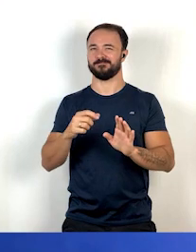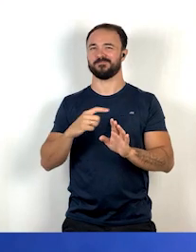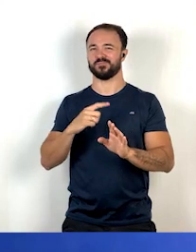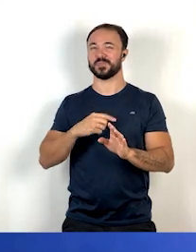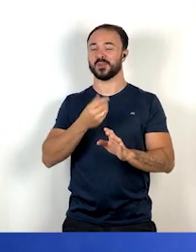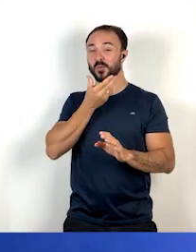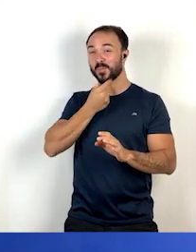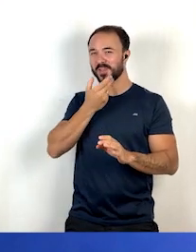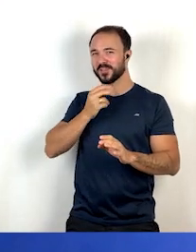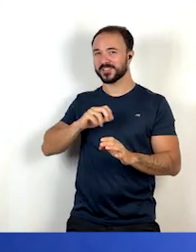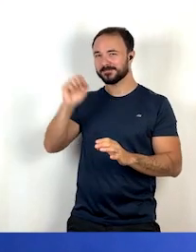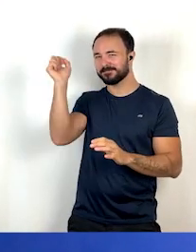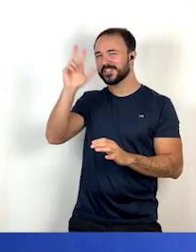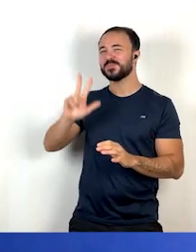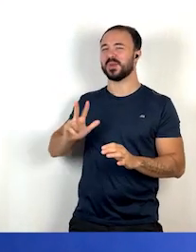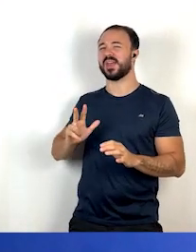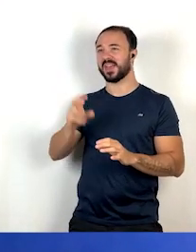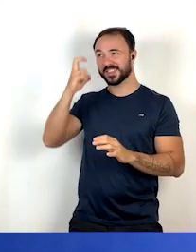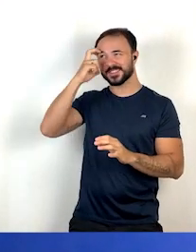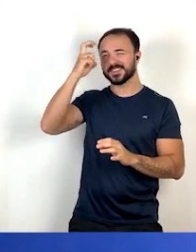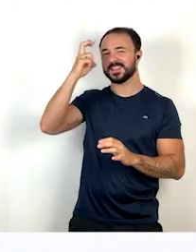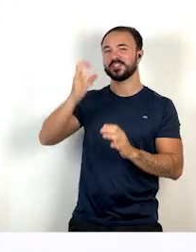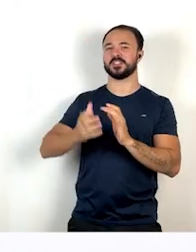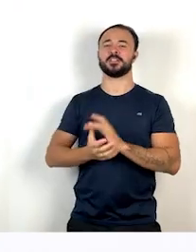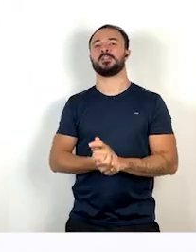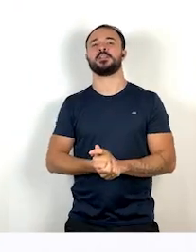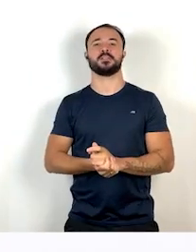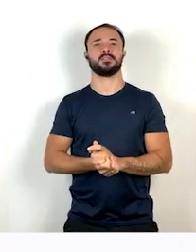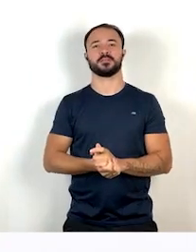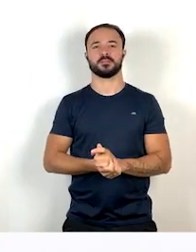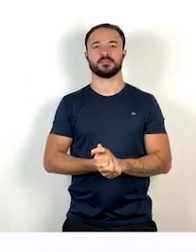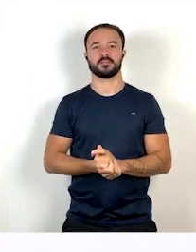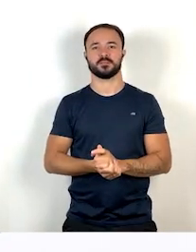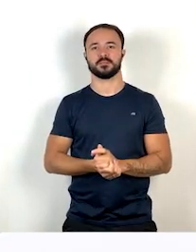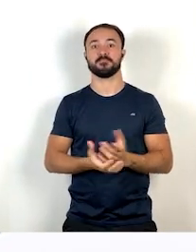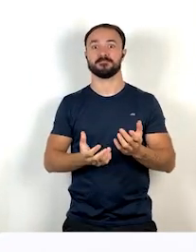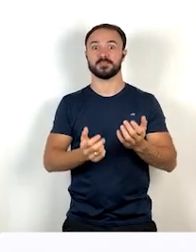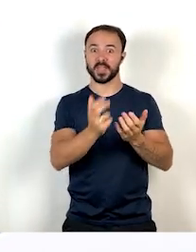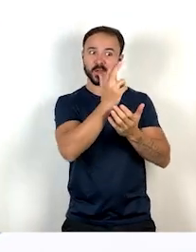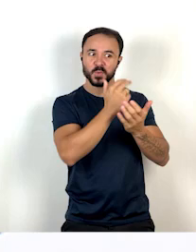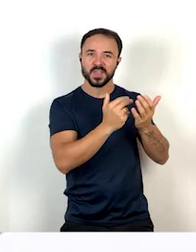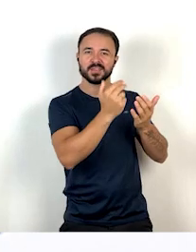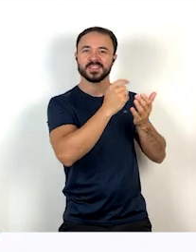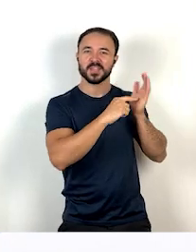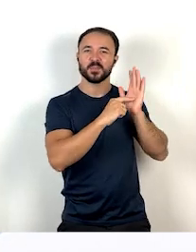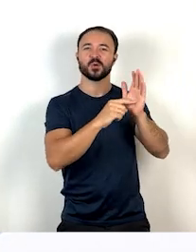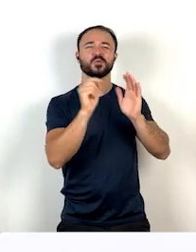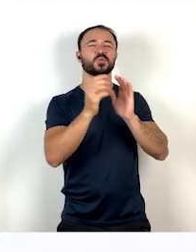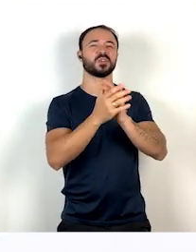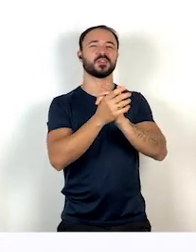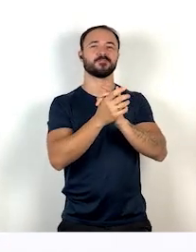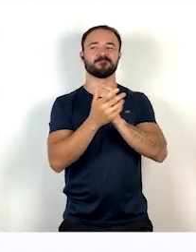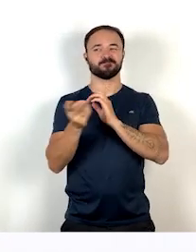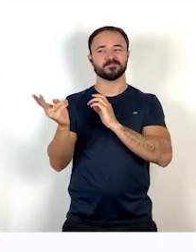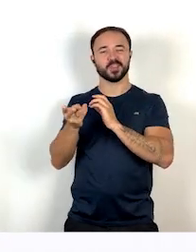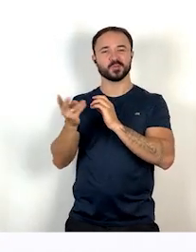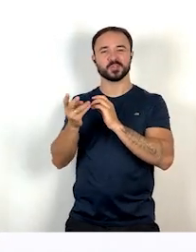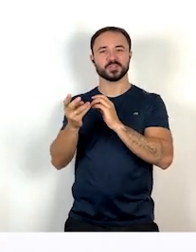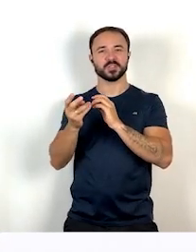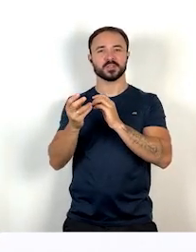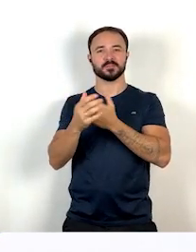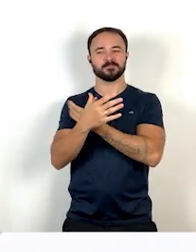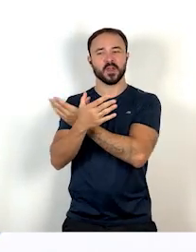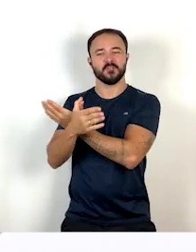um pouquinho de esperteza do moleque, não é? E a ilustração informa que eles